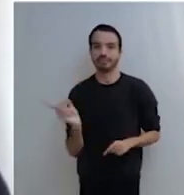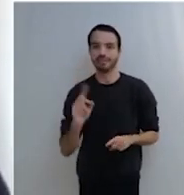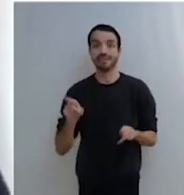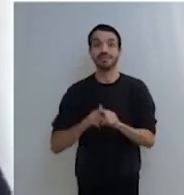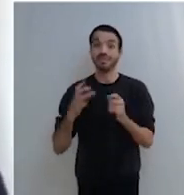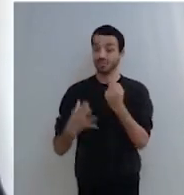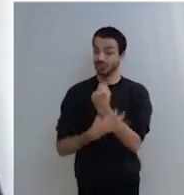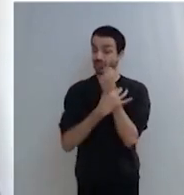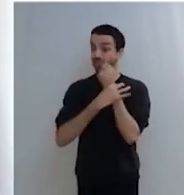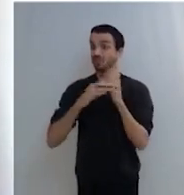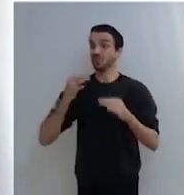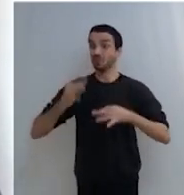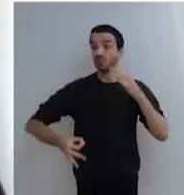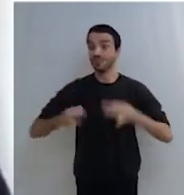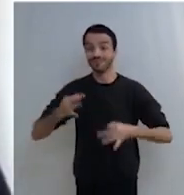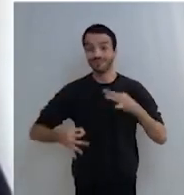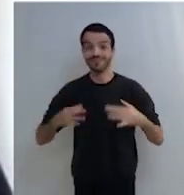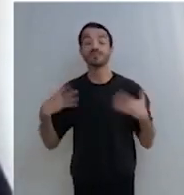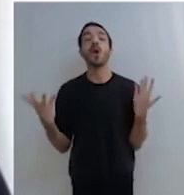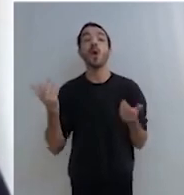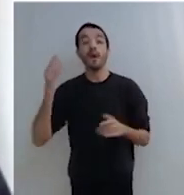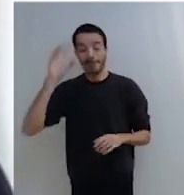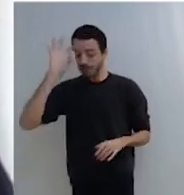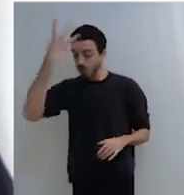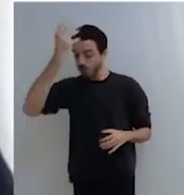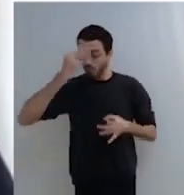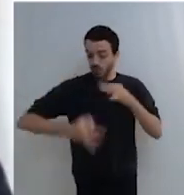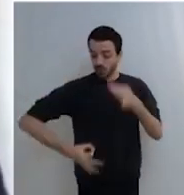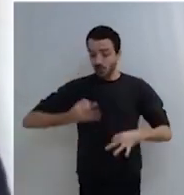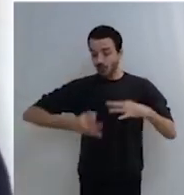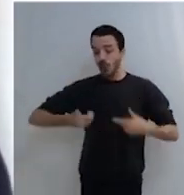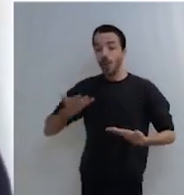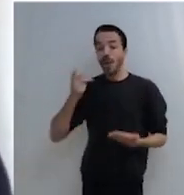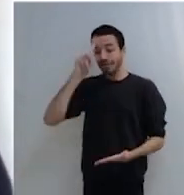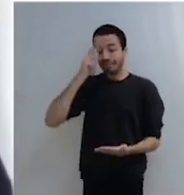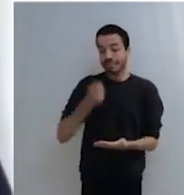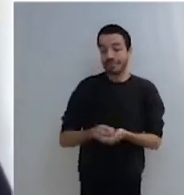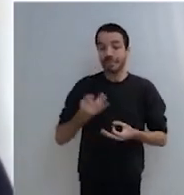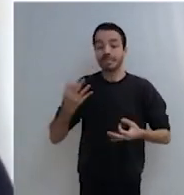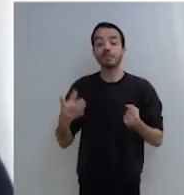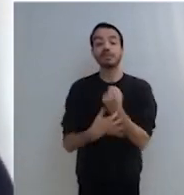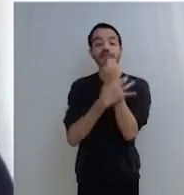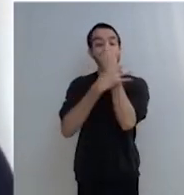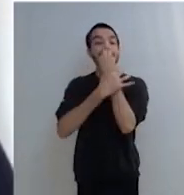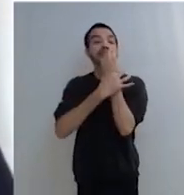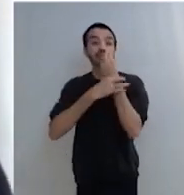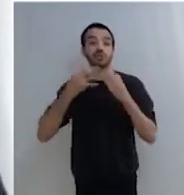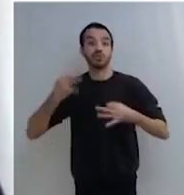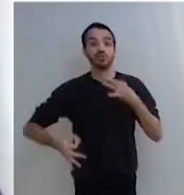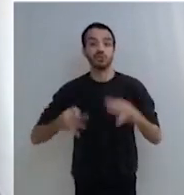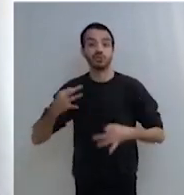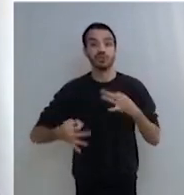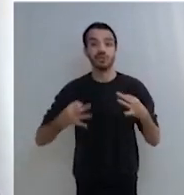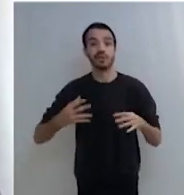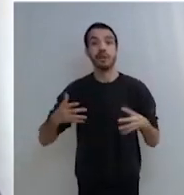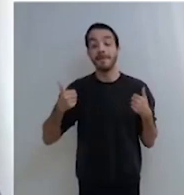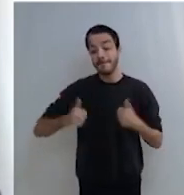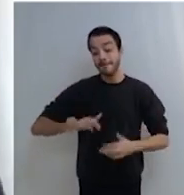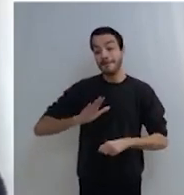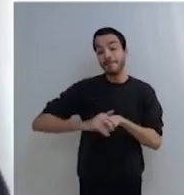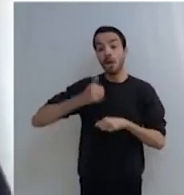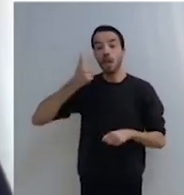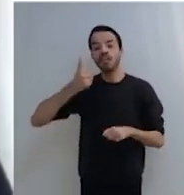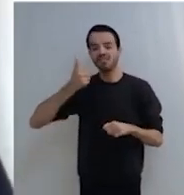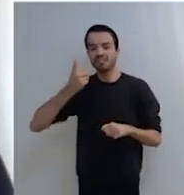jurídica mesmo. Qual é a melhor solução jurídica de segurança jurídica? É melhor se reconhecer a intempestividade